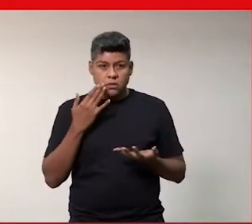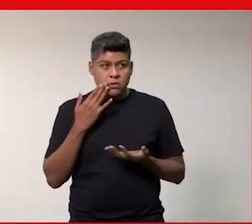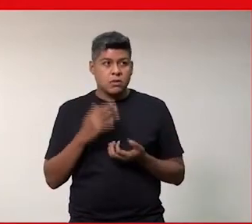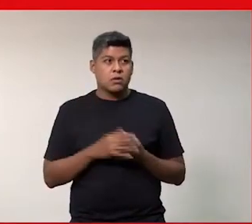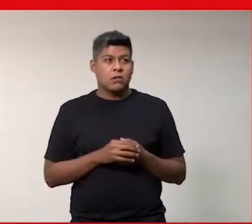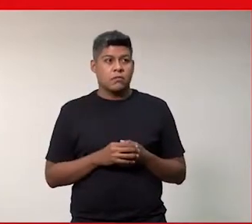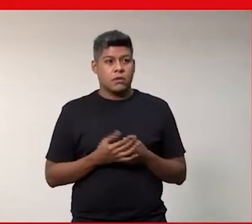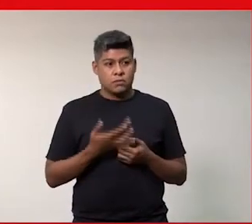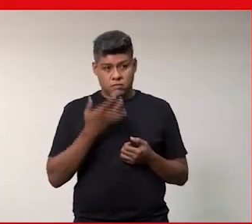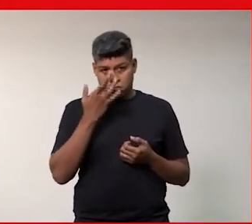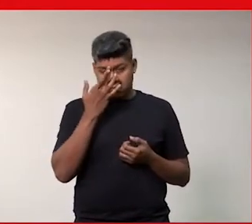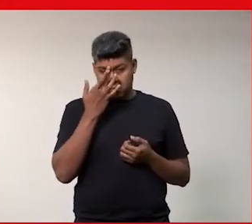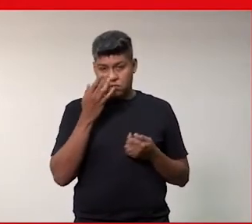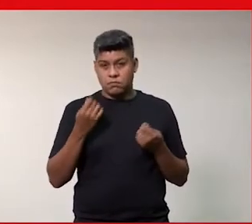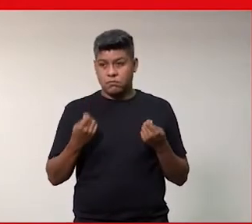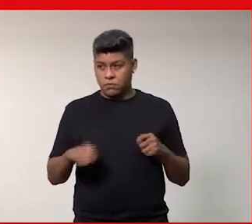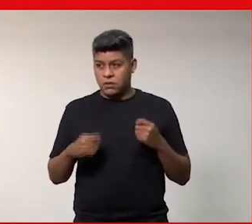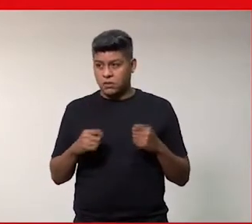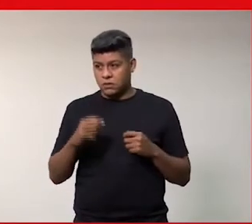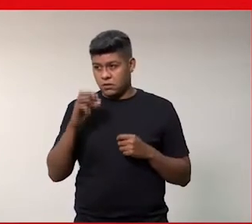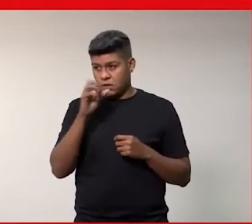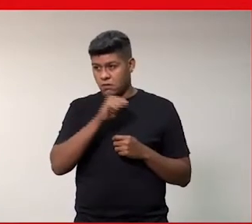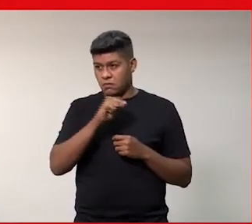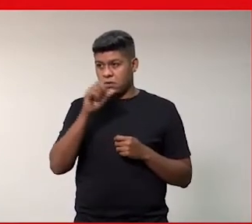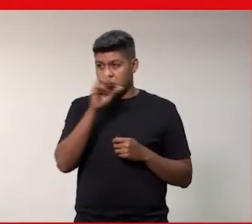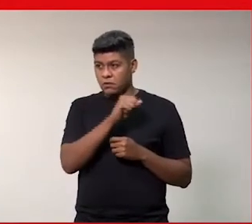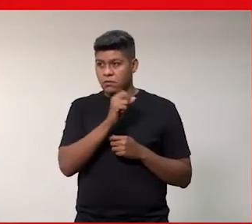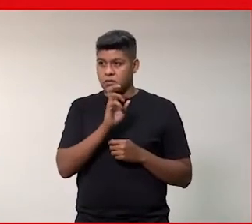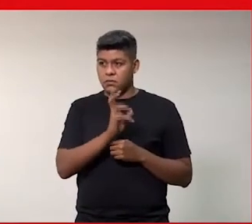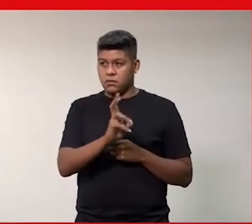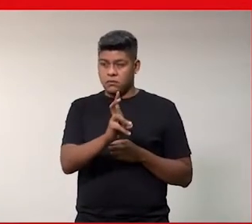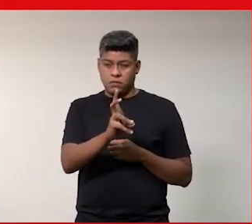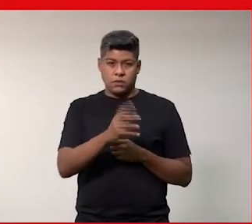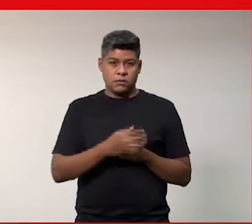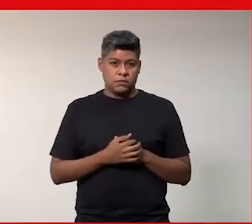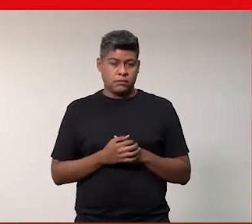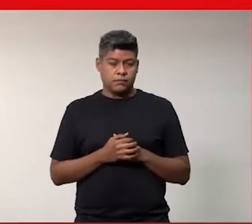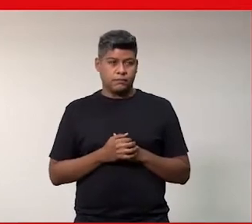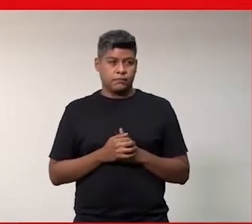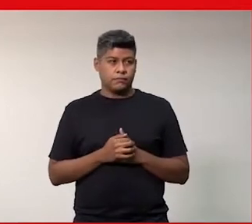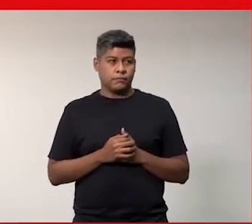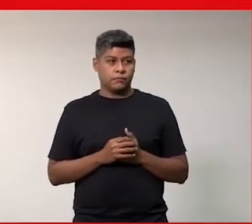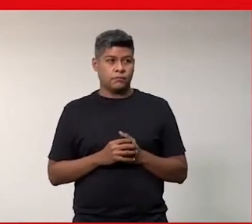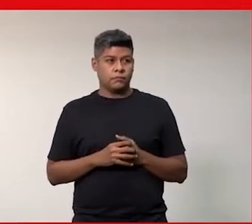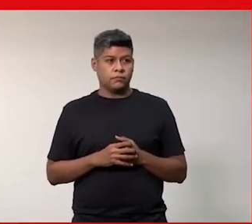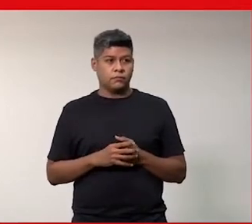do que você precisa aprender ele vai ficar para sempre né sem dúvida nenhuma